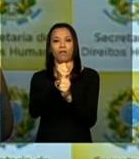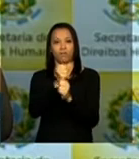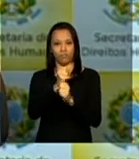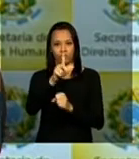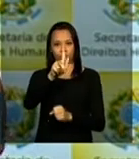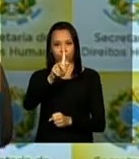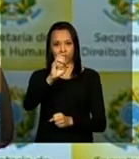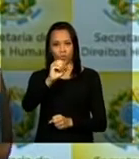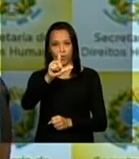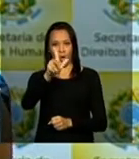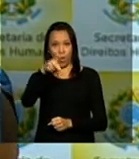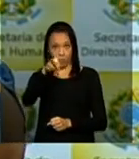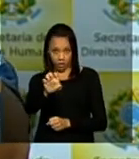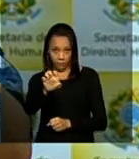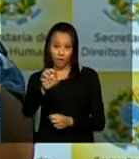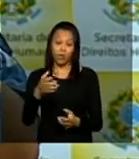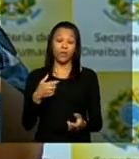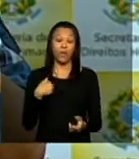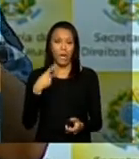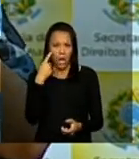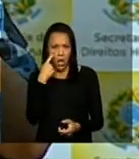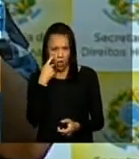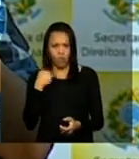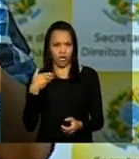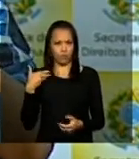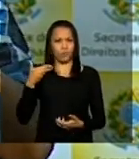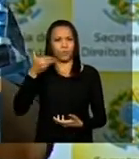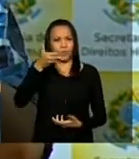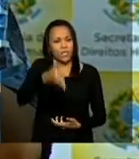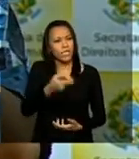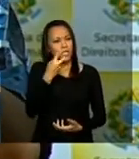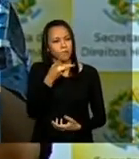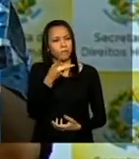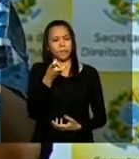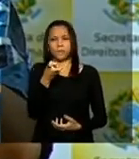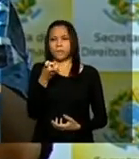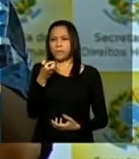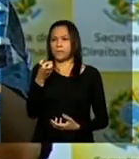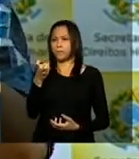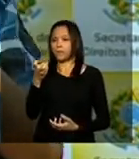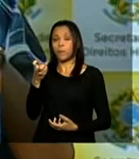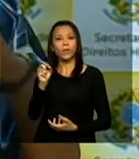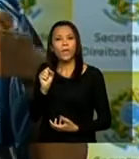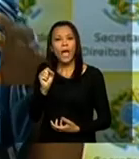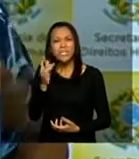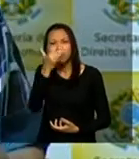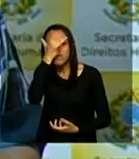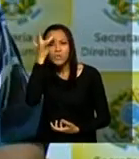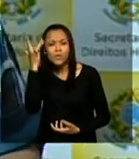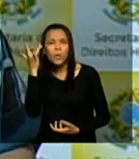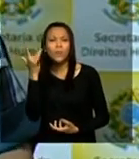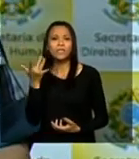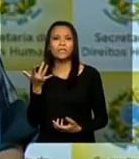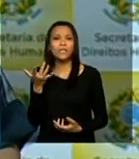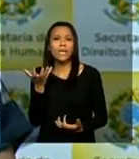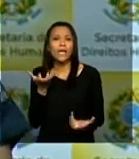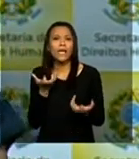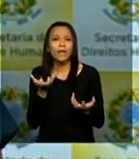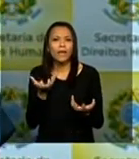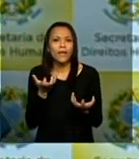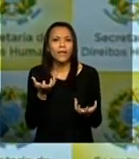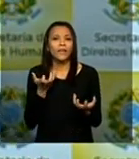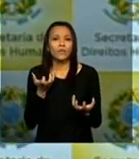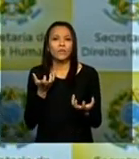interessante observar o seguinte as pessoas querendo recuperar